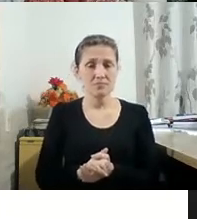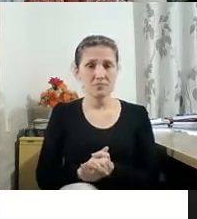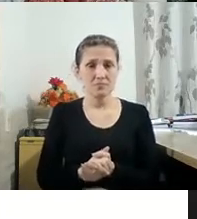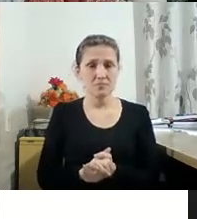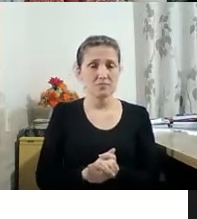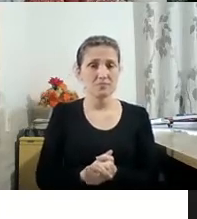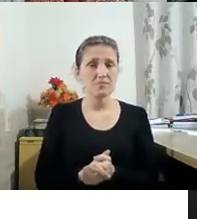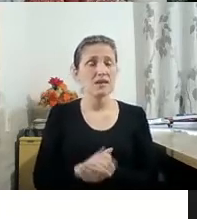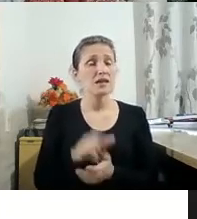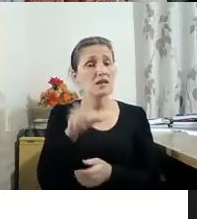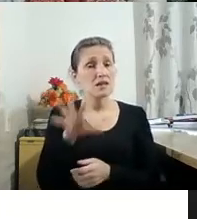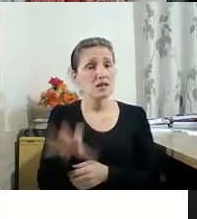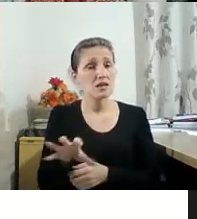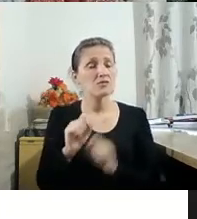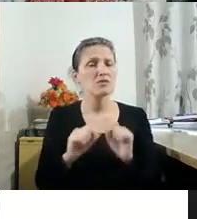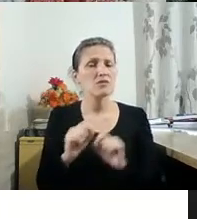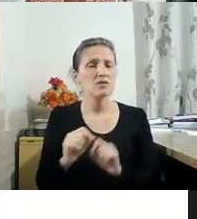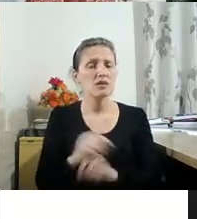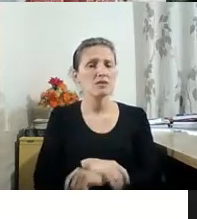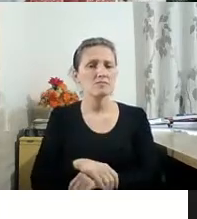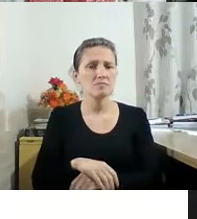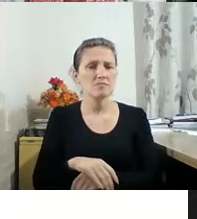Porque tudo isso daí é um conjunto da vida.